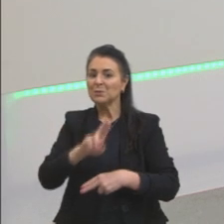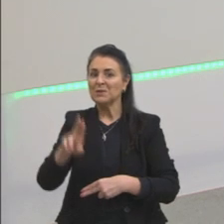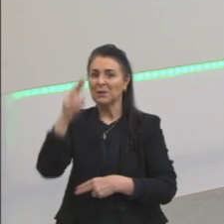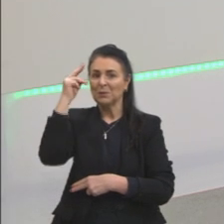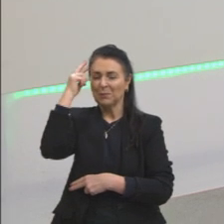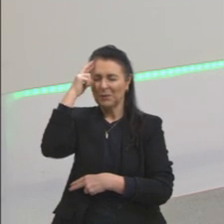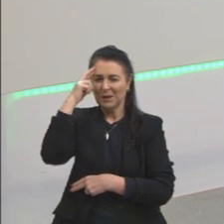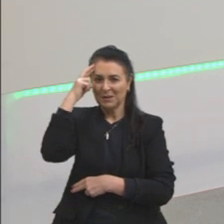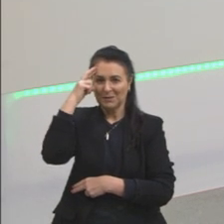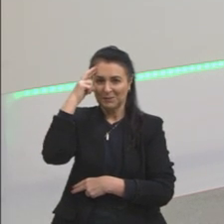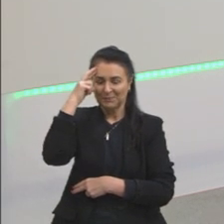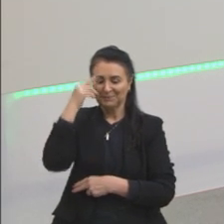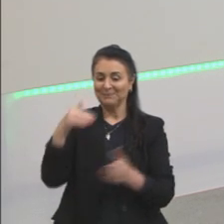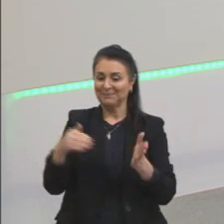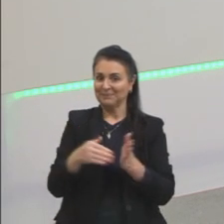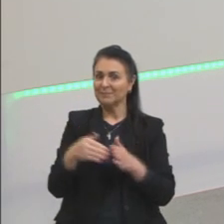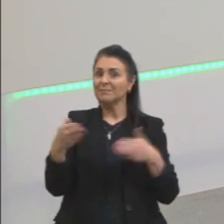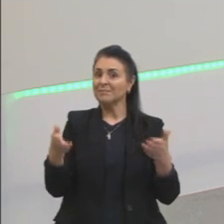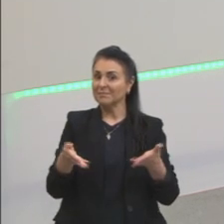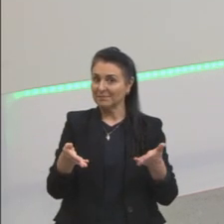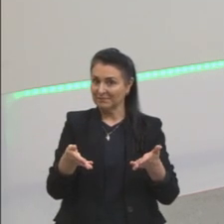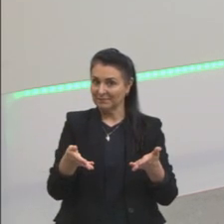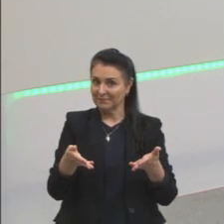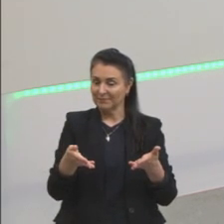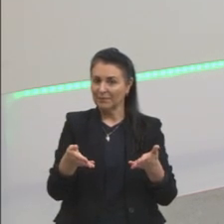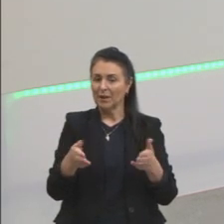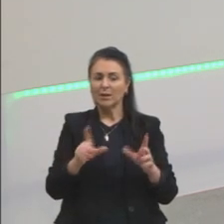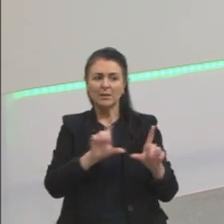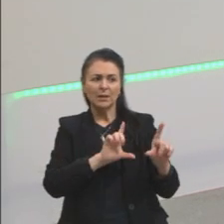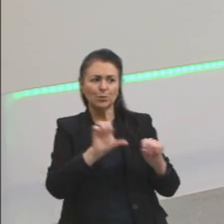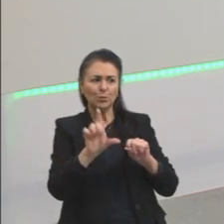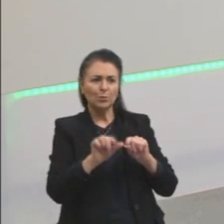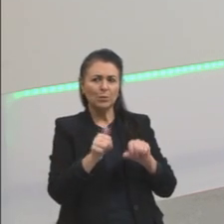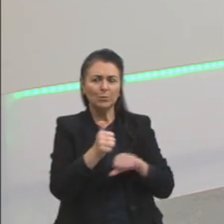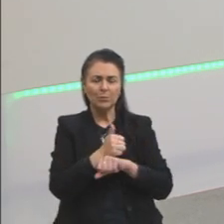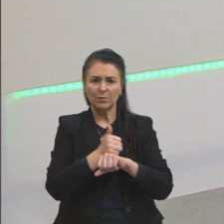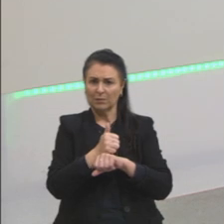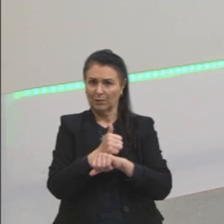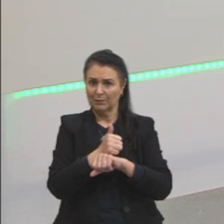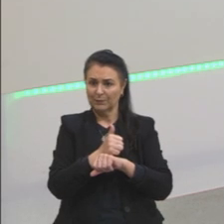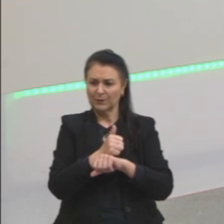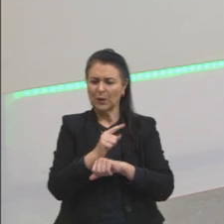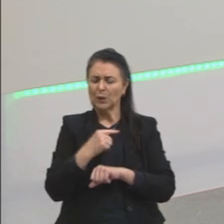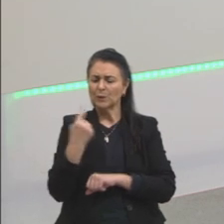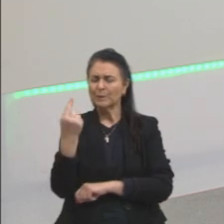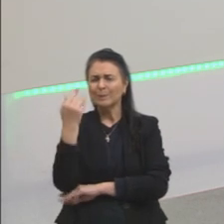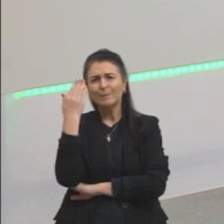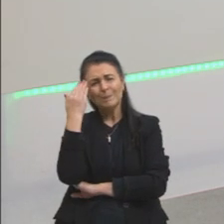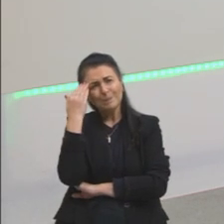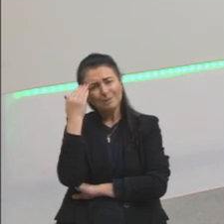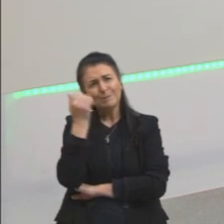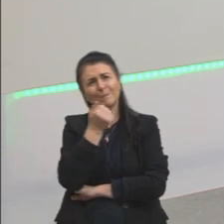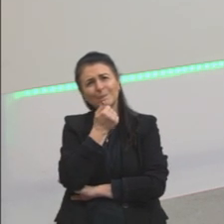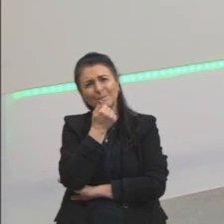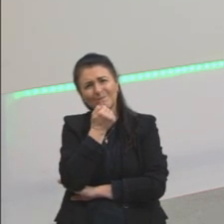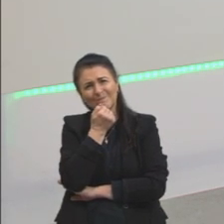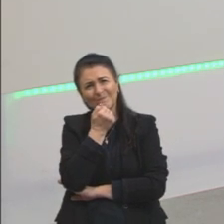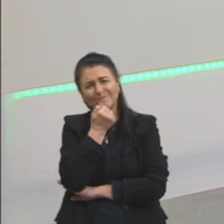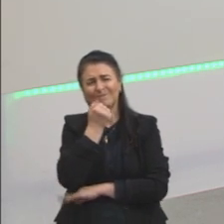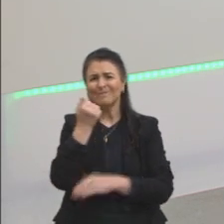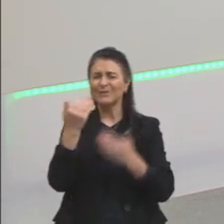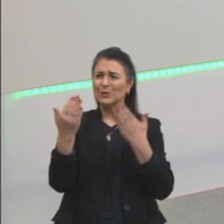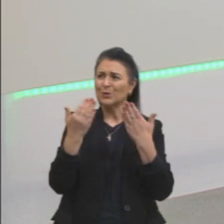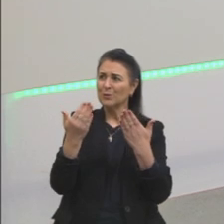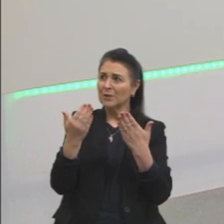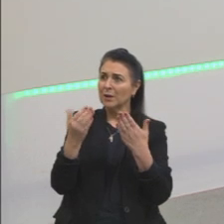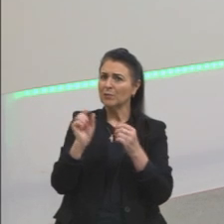coisas até hoje, por exemplo, na escolha de uma profissão, por exemplo, quantas vezes nós ficamos em dúvida se eu vou fazer aquilo que eu